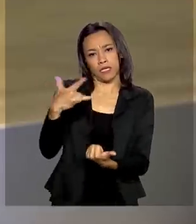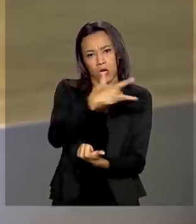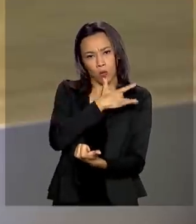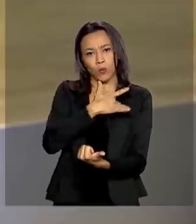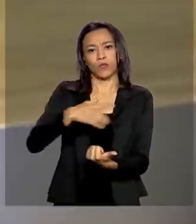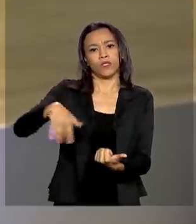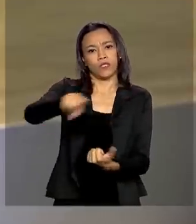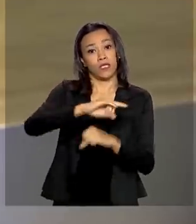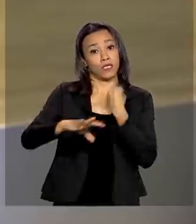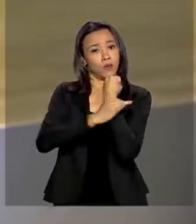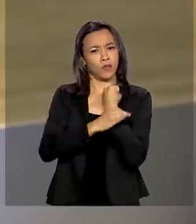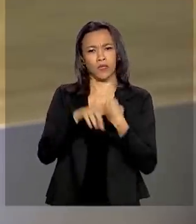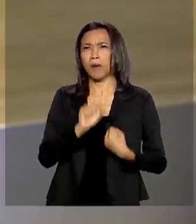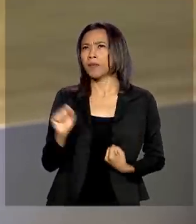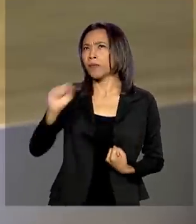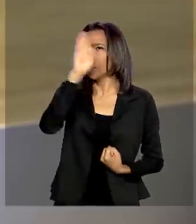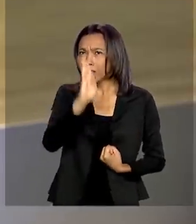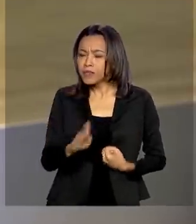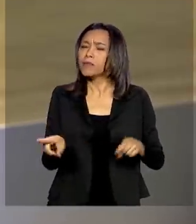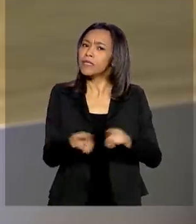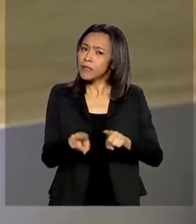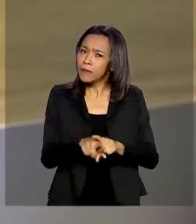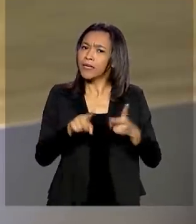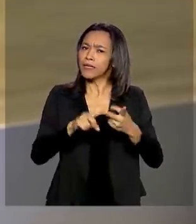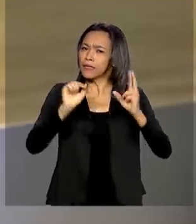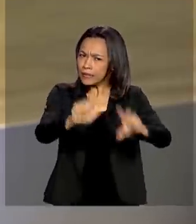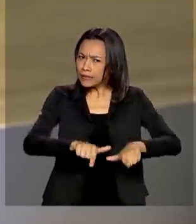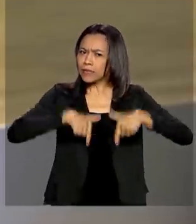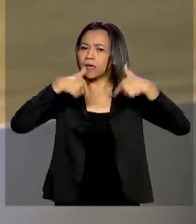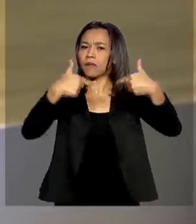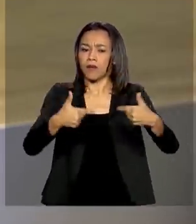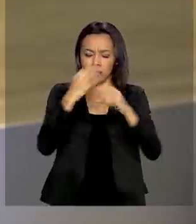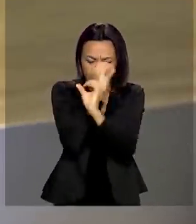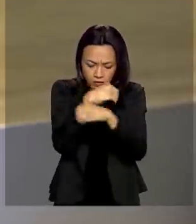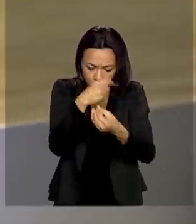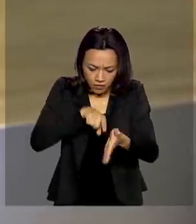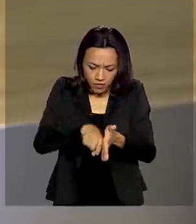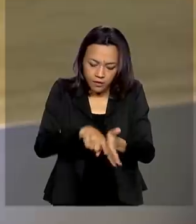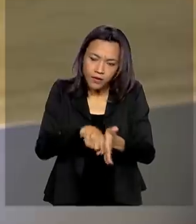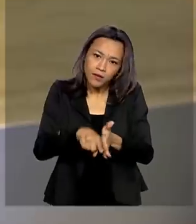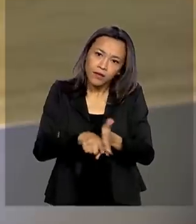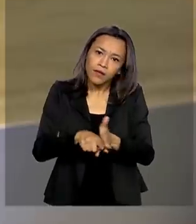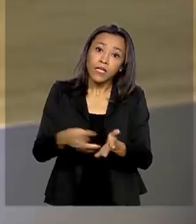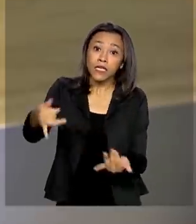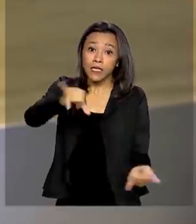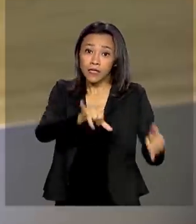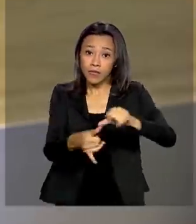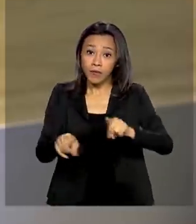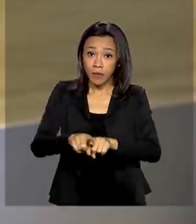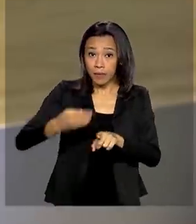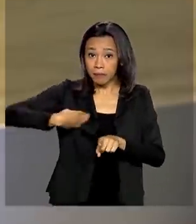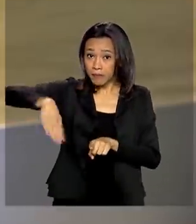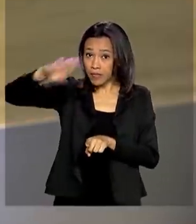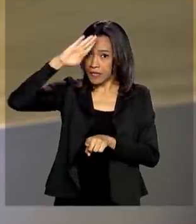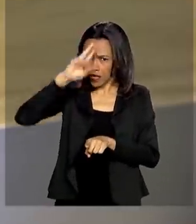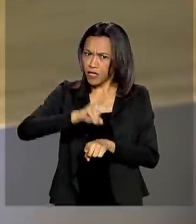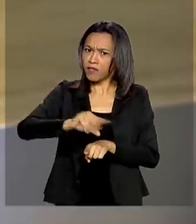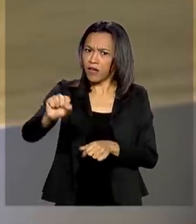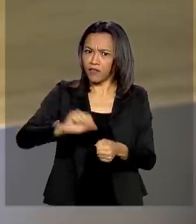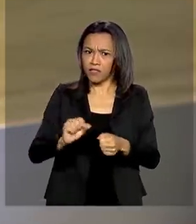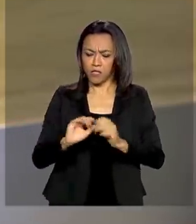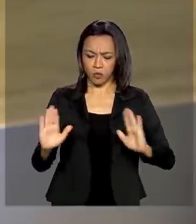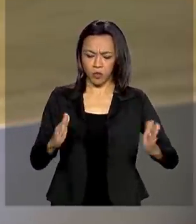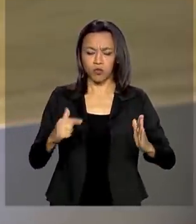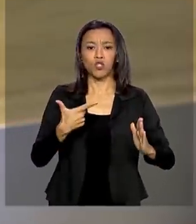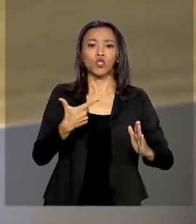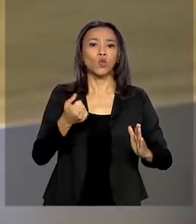todo o país, além do trabalho dos laboratórios químico-farmacêuticos militares, que vão produzir em 12 dias um milhão